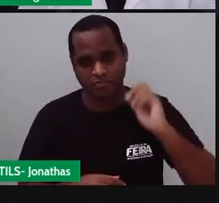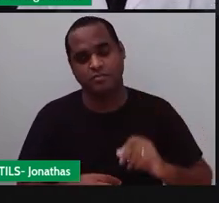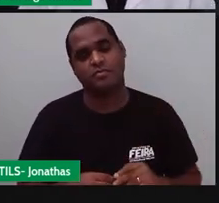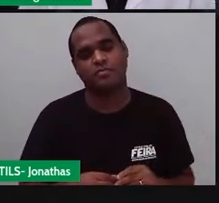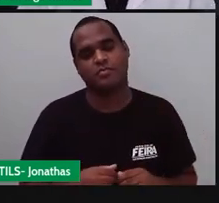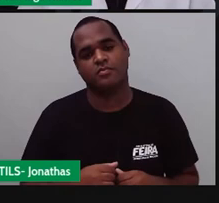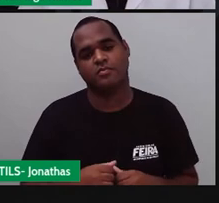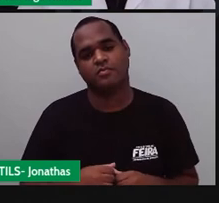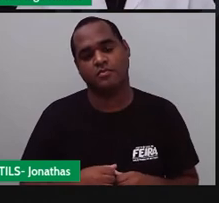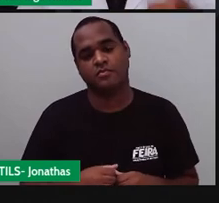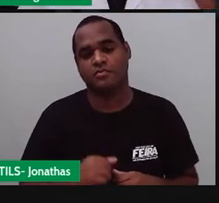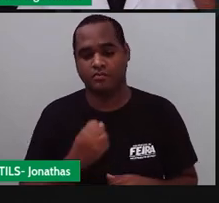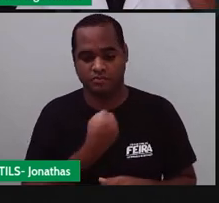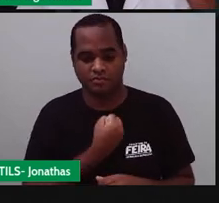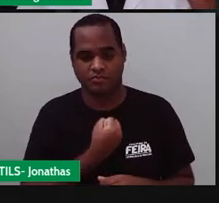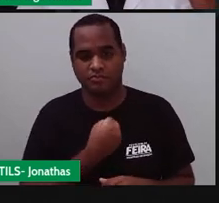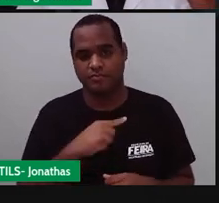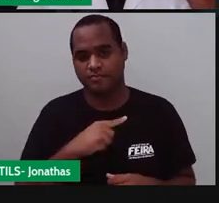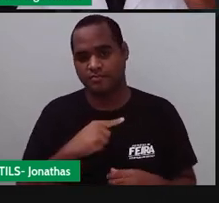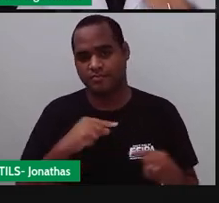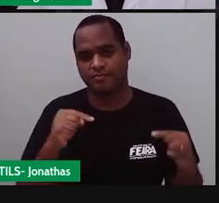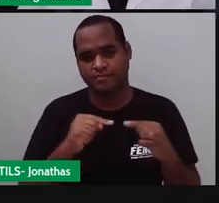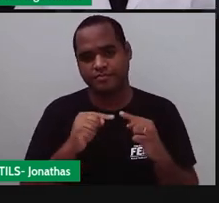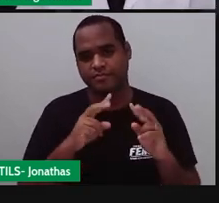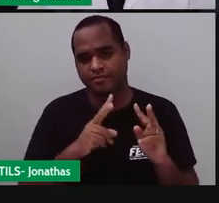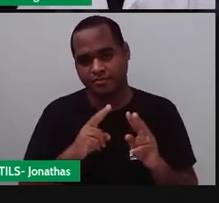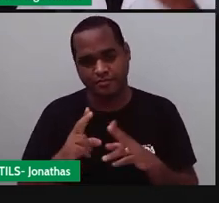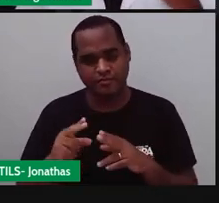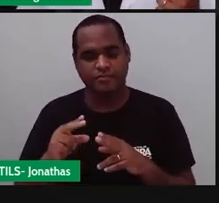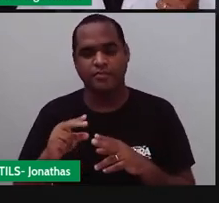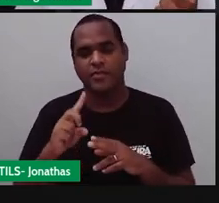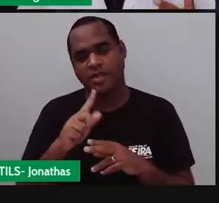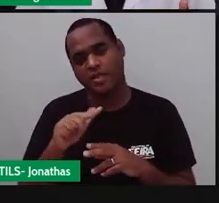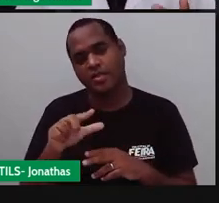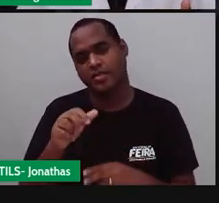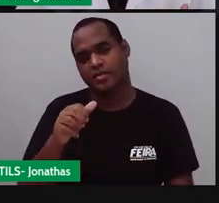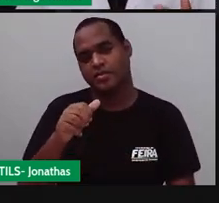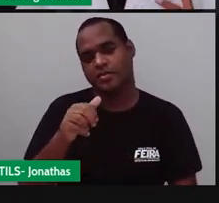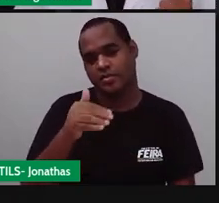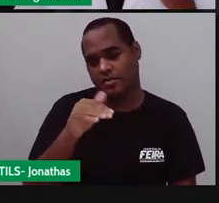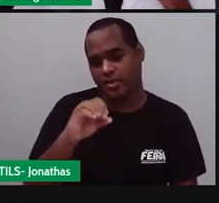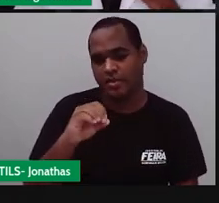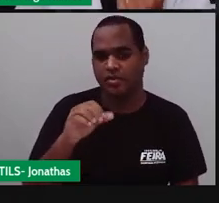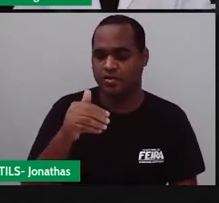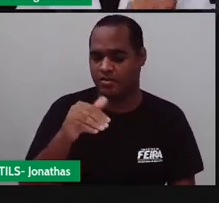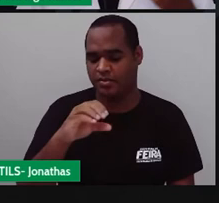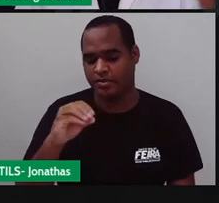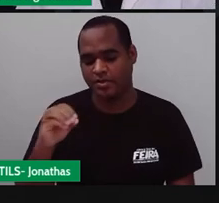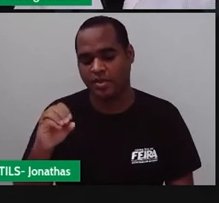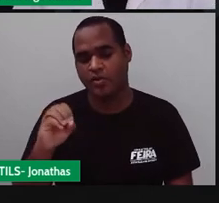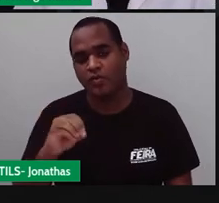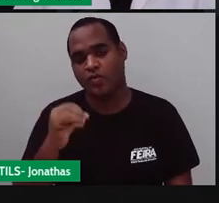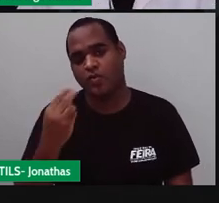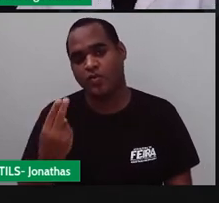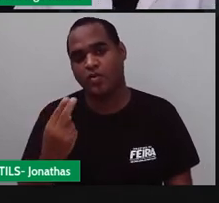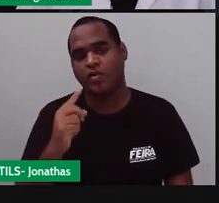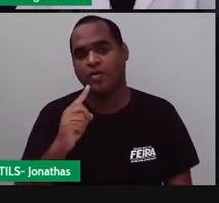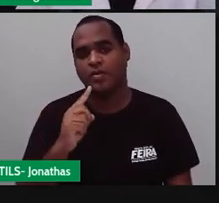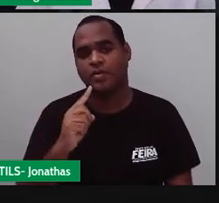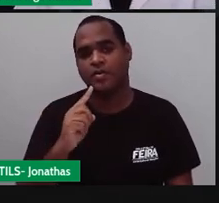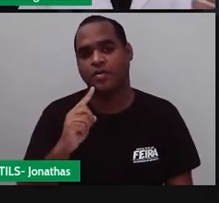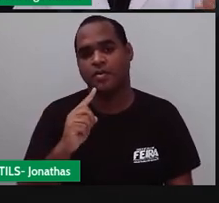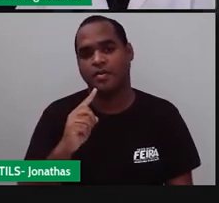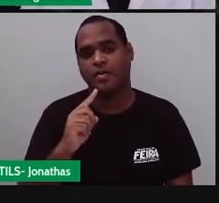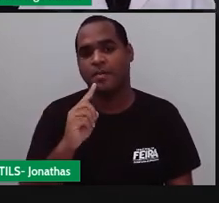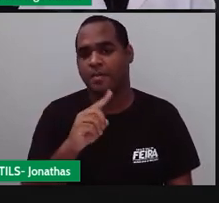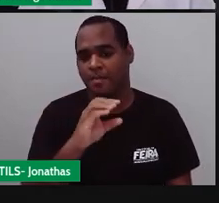aparece embaixo da fração dez que tem um zero cem que tem dois zeros ou mil que tem três zeros